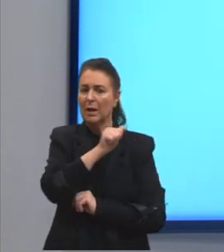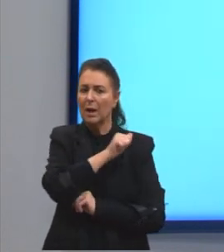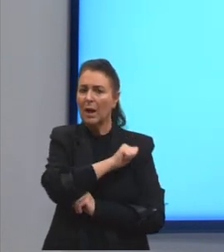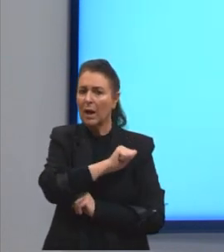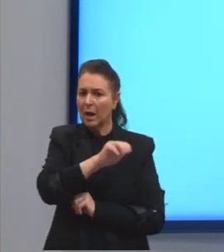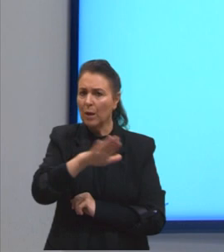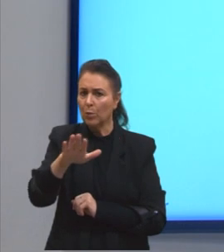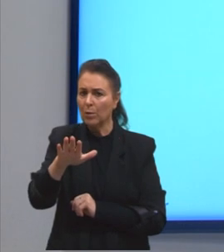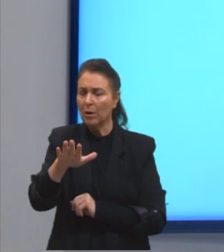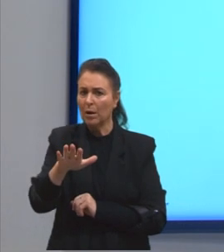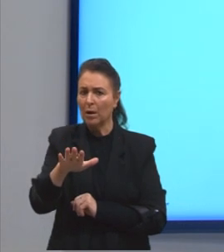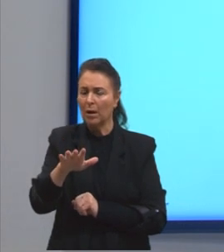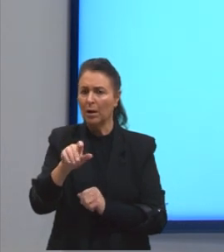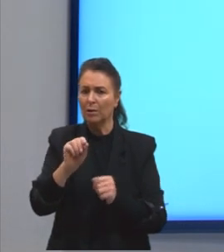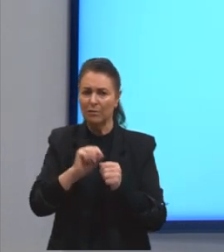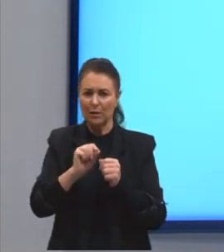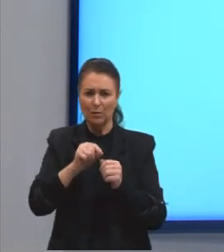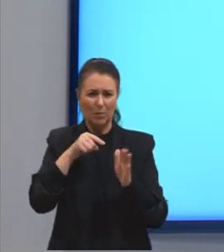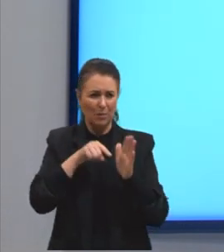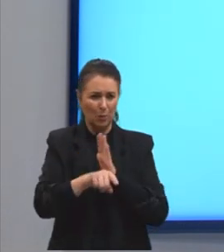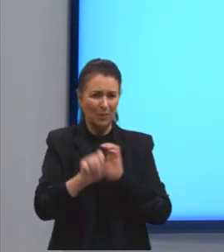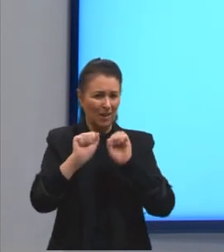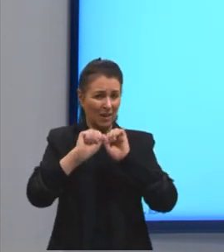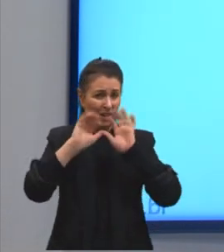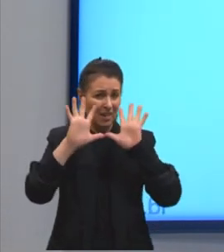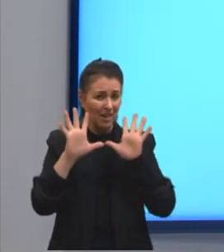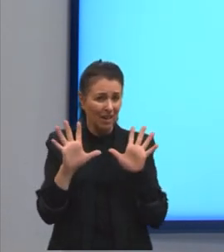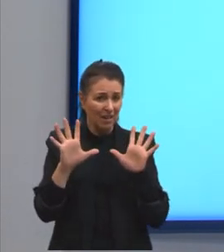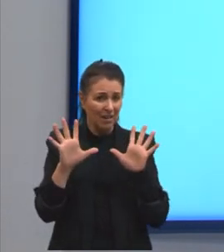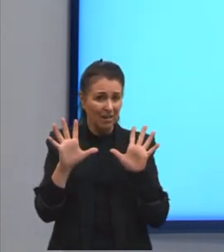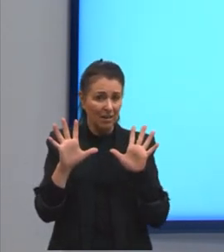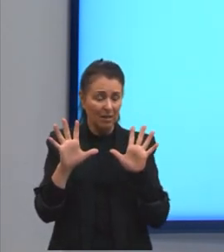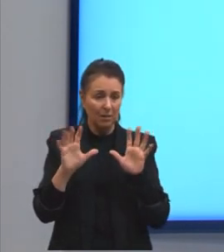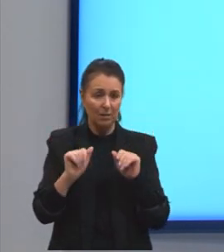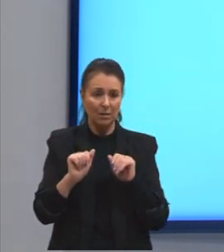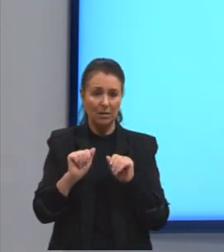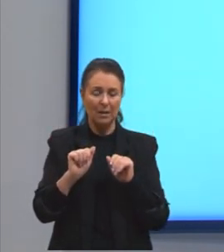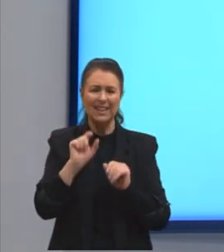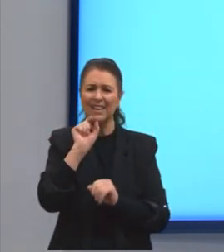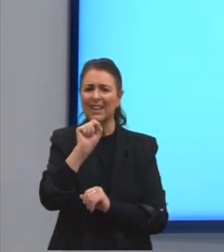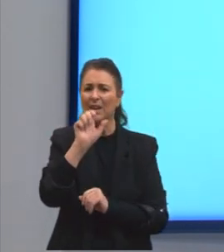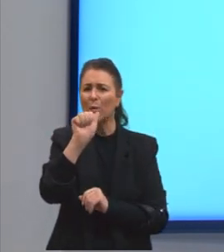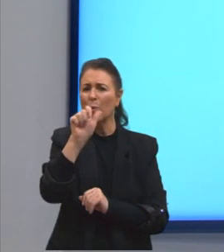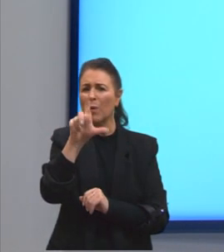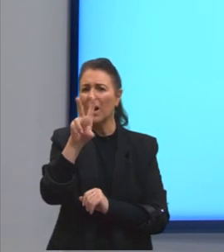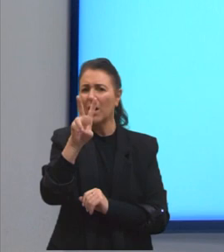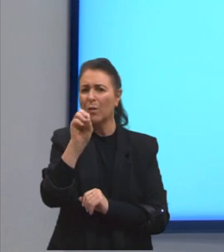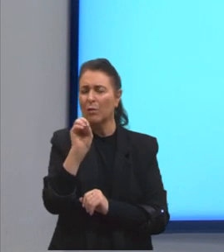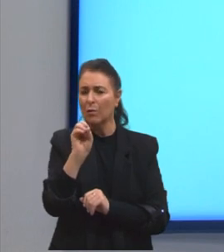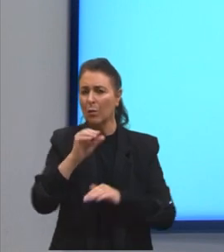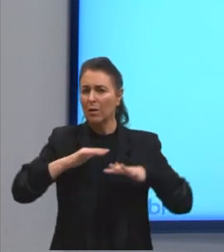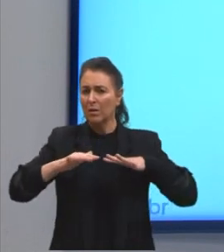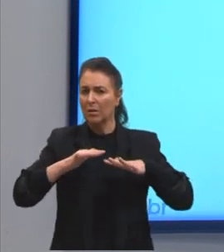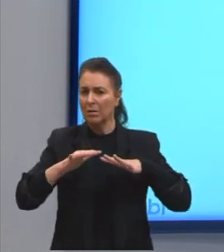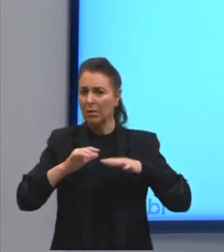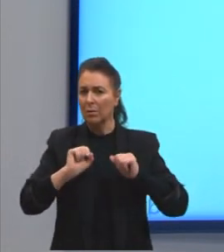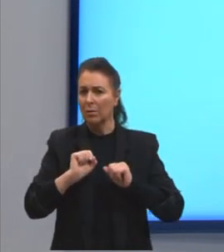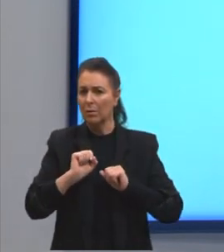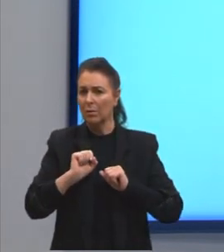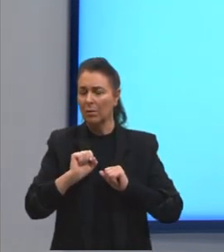formulado. Volta aqui. Alvo da ação. Olhem ali o exemplo.